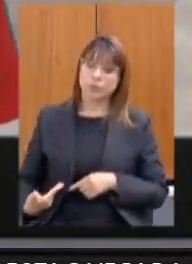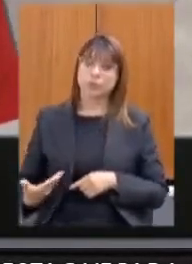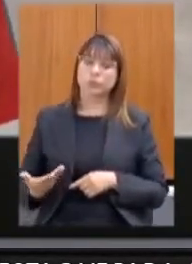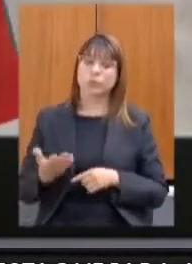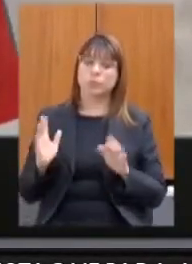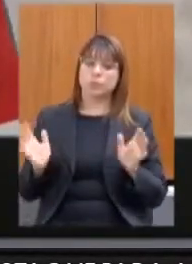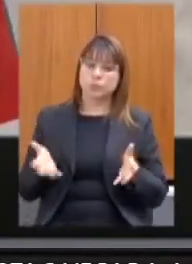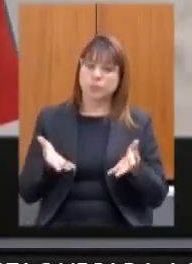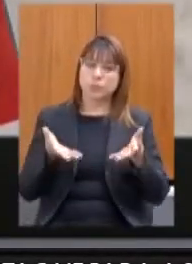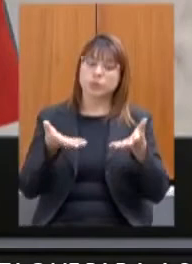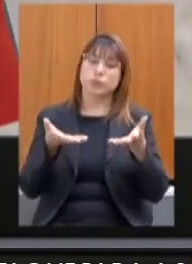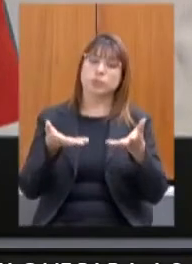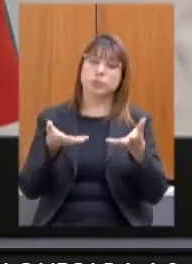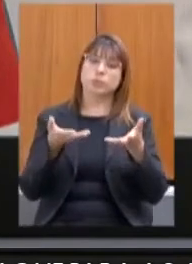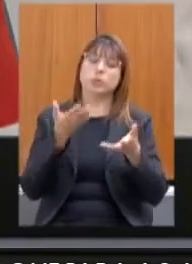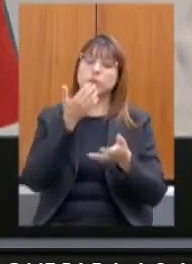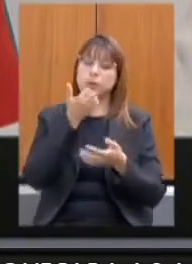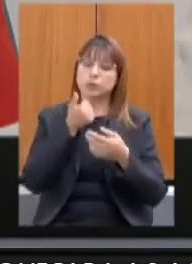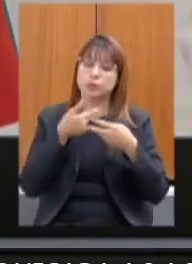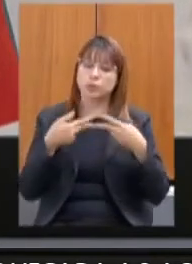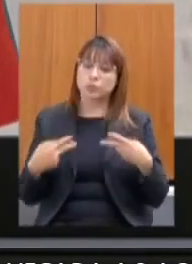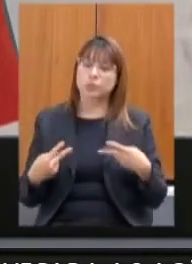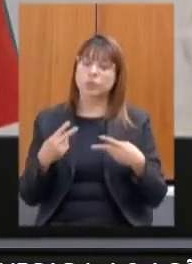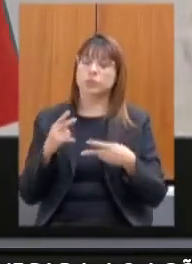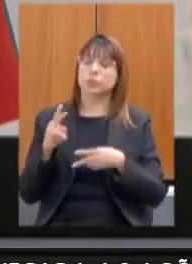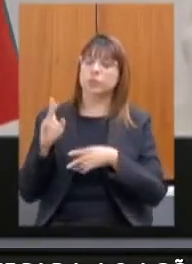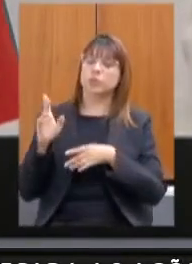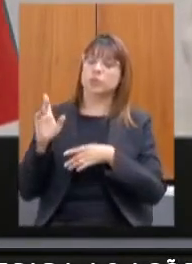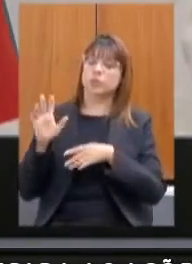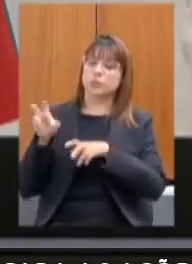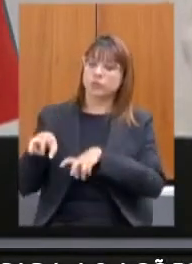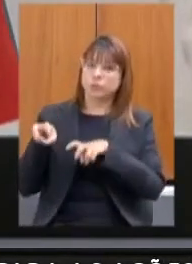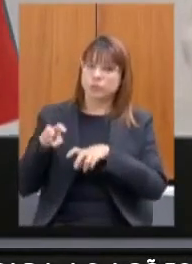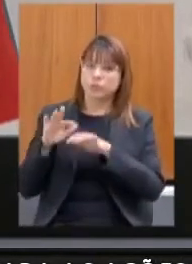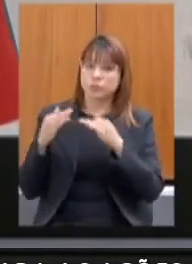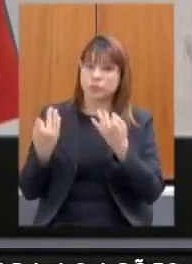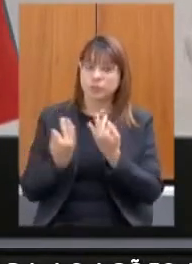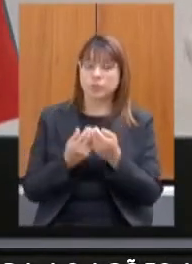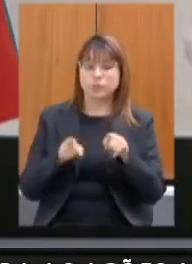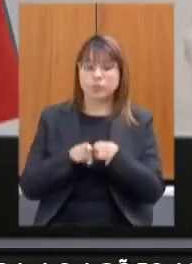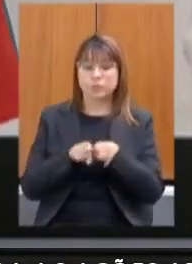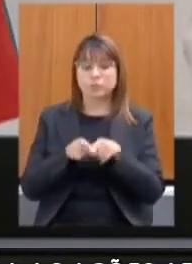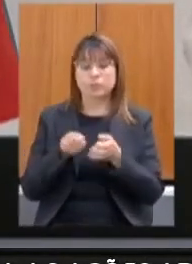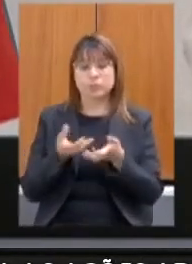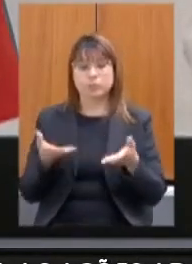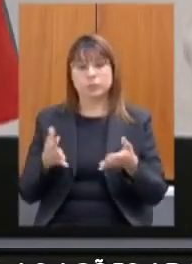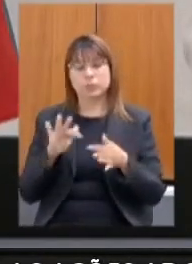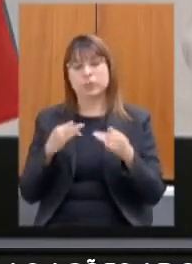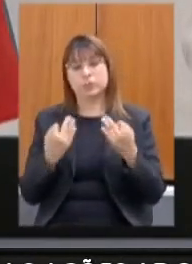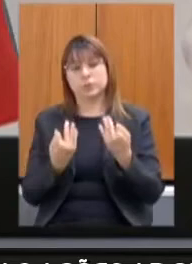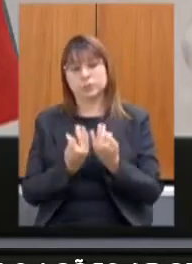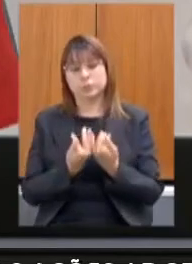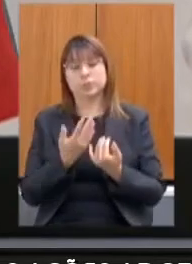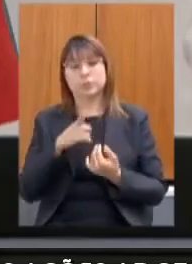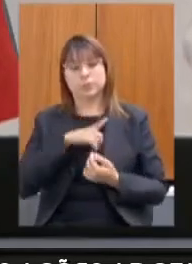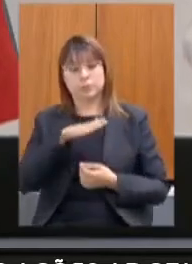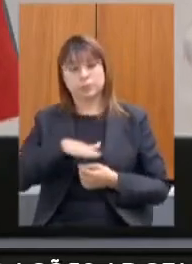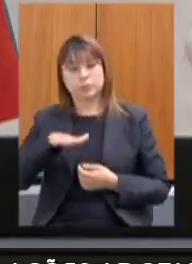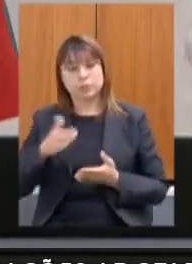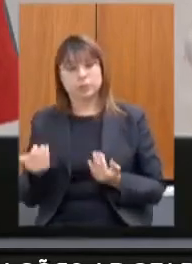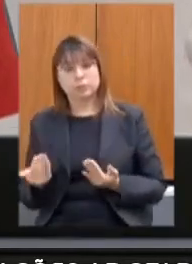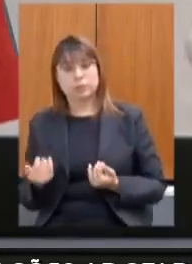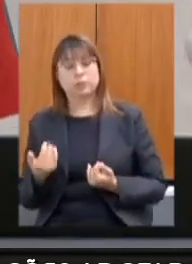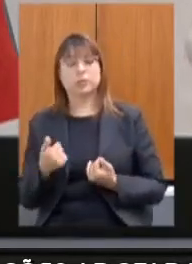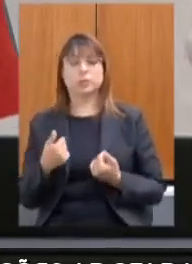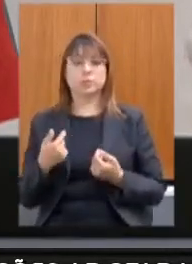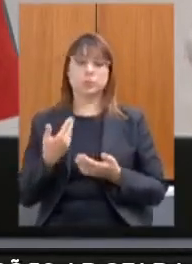fomento ao programa de aquisição de alimento da agricultura familiar e distribuição para as famílias com crianças e adolescentes em idade escolar em todo o estado